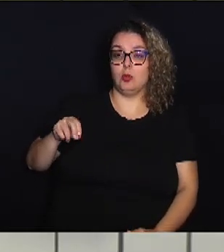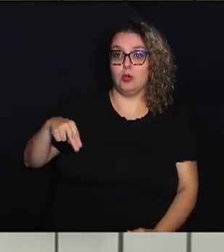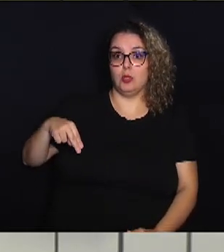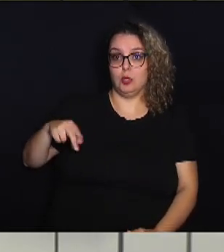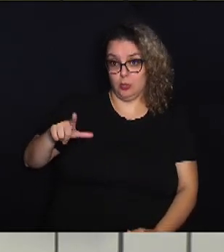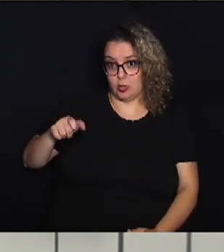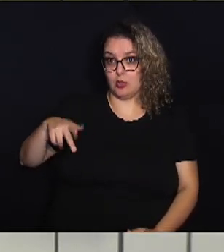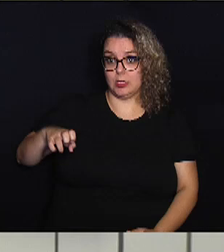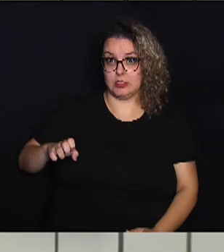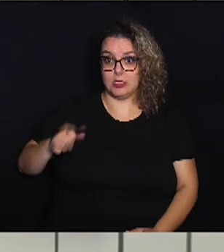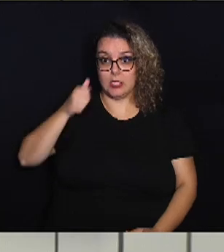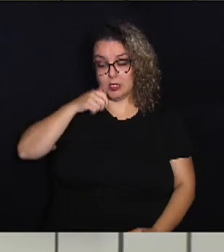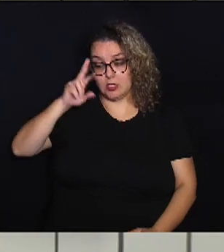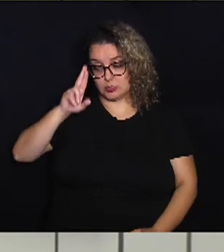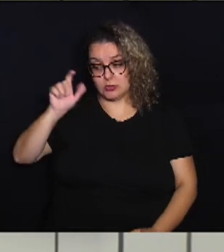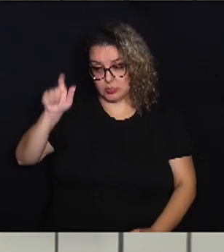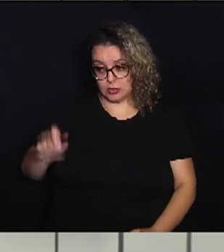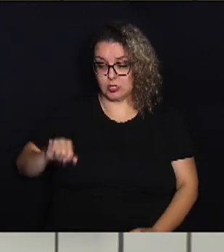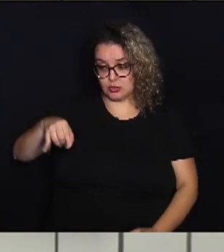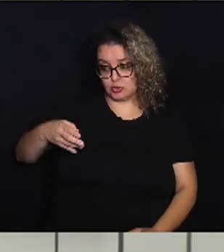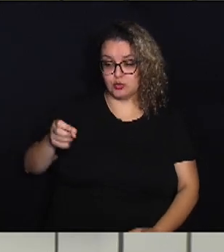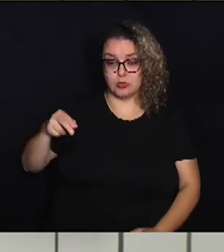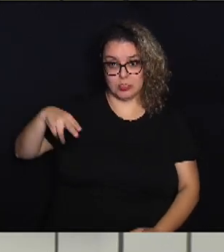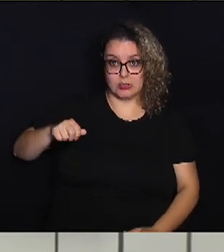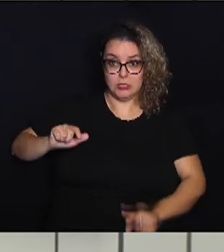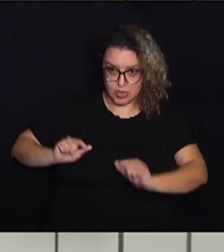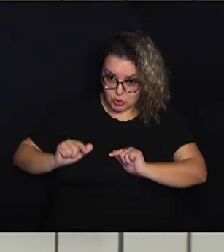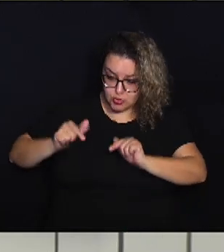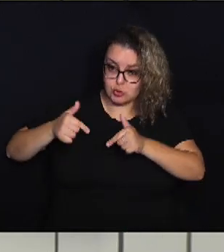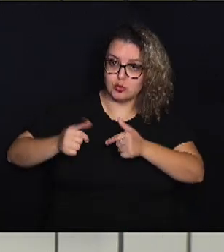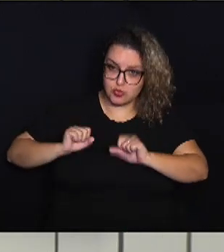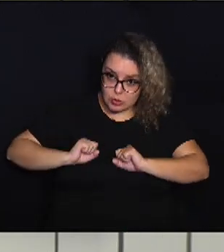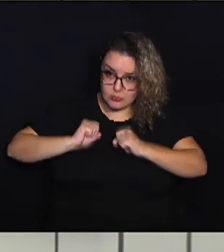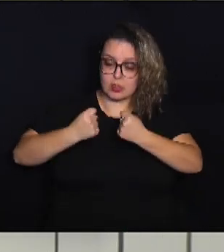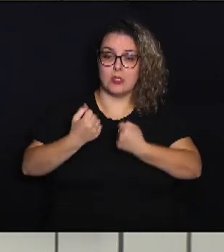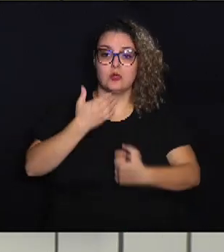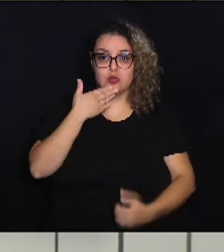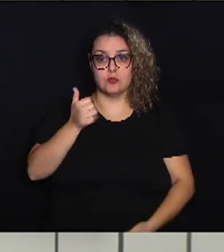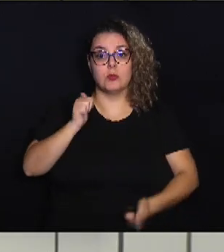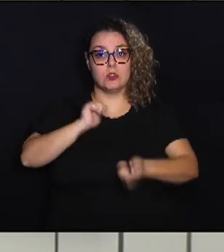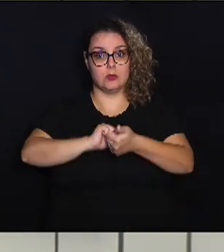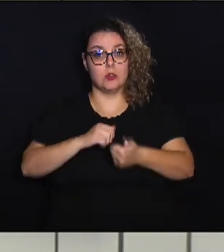à dona Joana, referência de luta e defesa da melhoria de qualidade de vida da região.